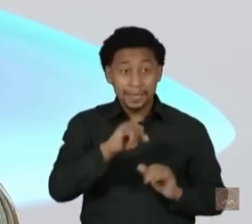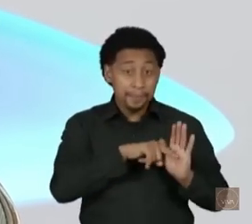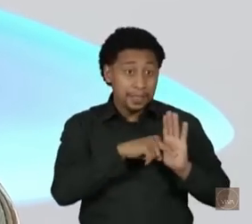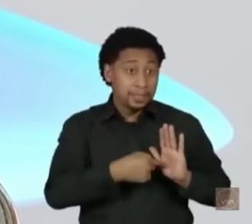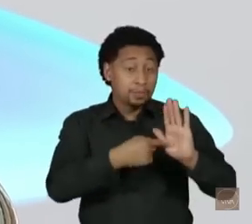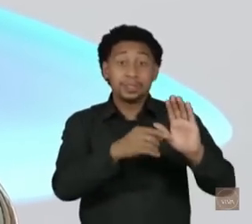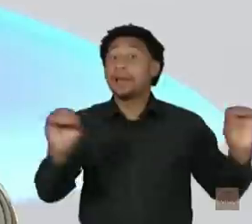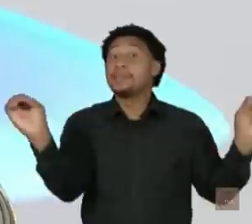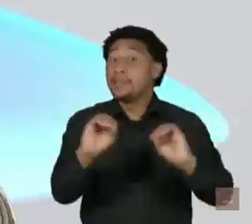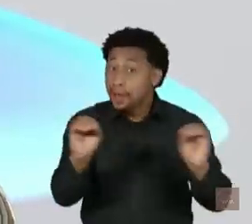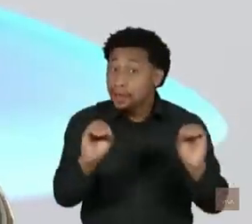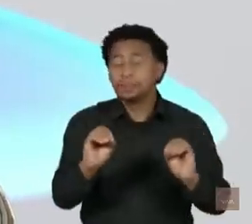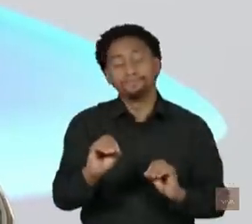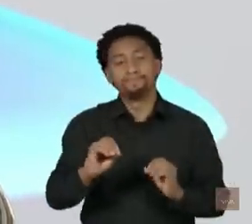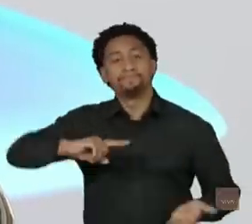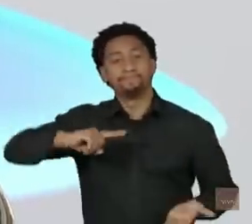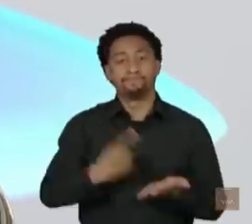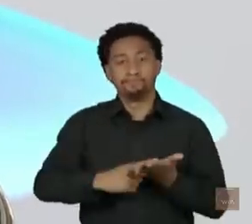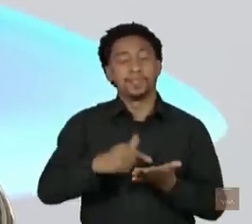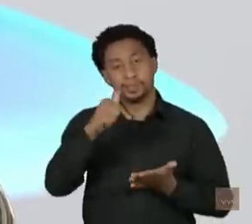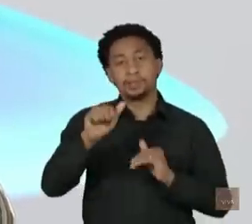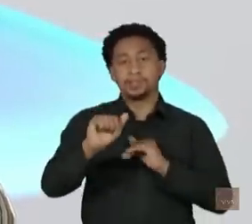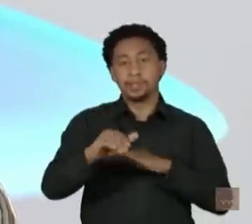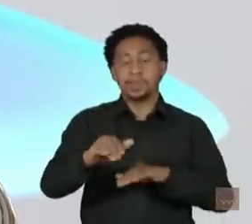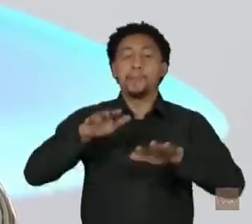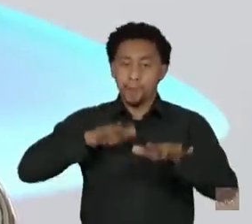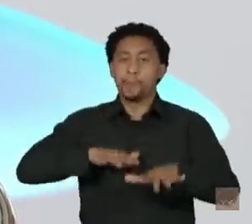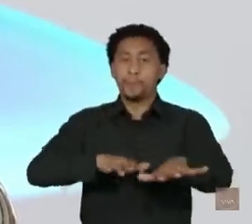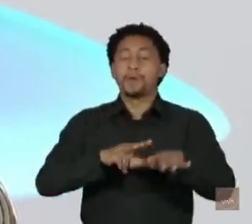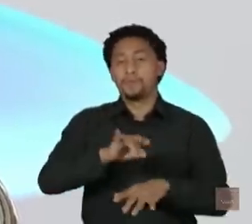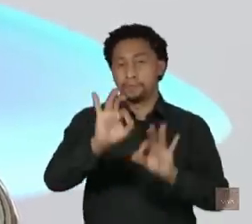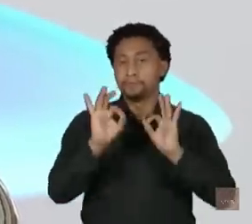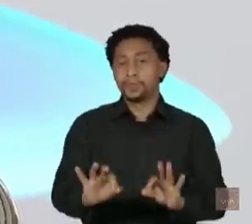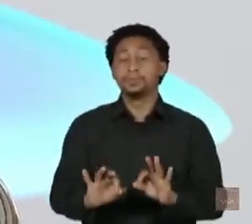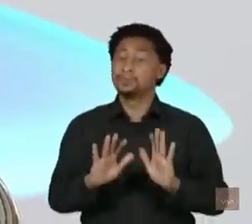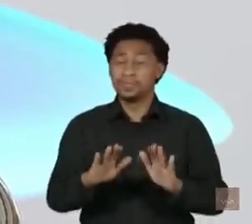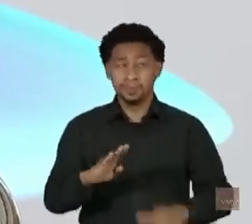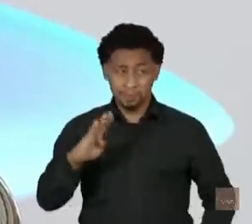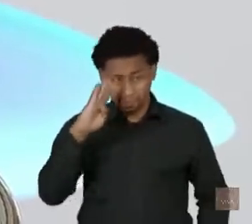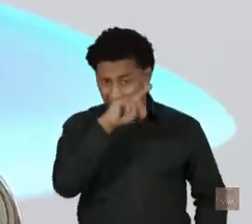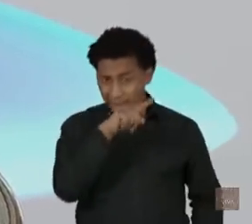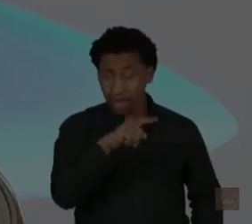Agora, o gesto de cordialidade do Bolsonaro é pura falsidade, pura falsidade.